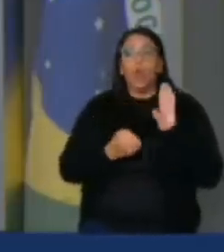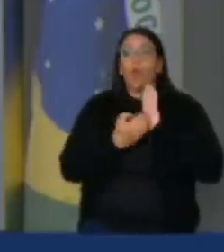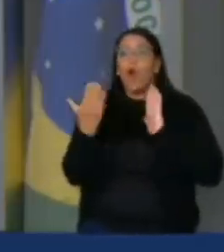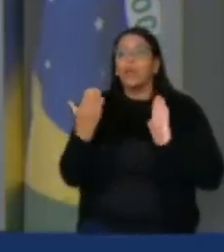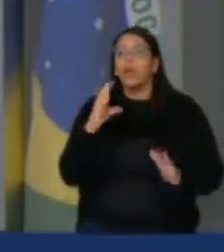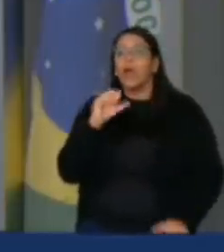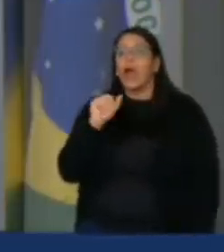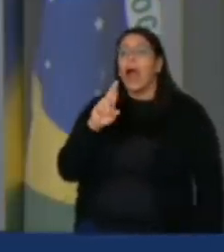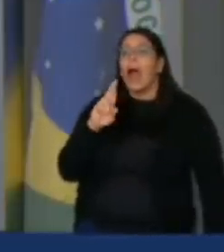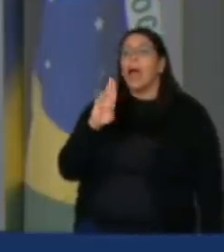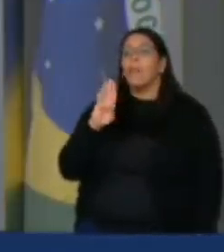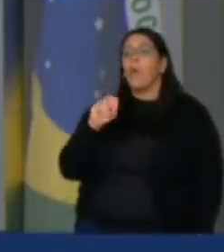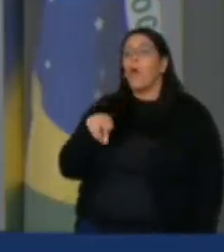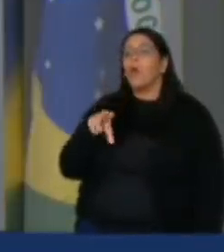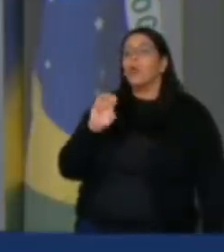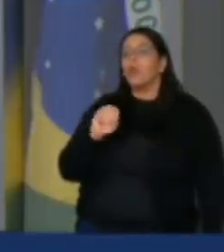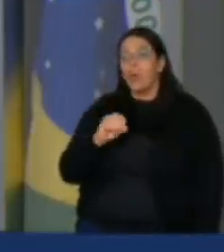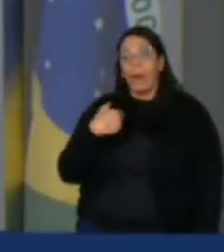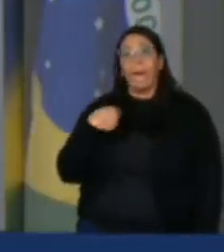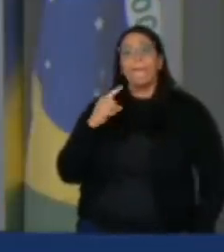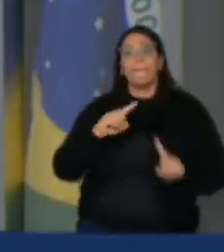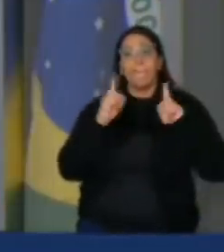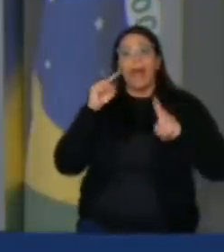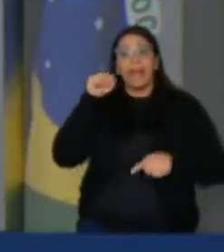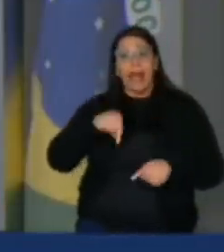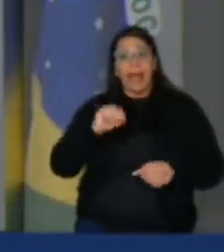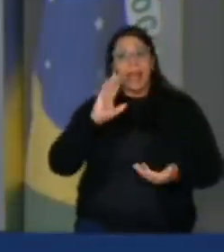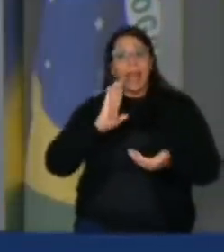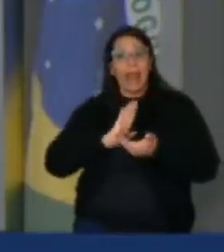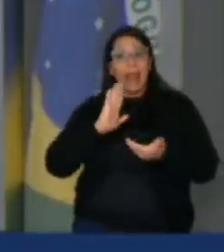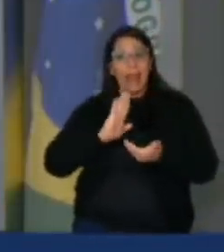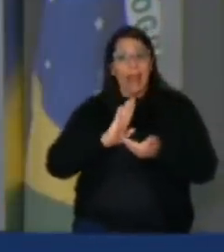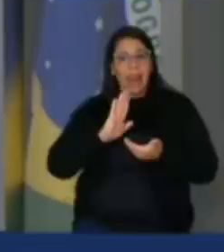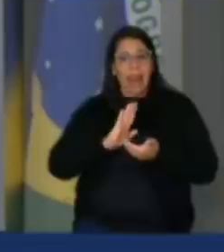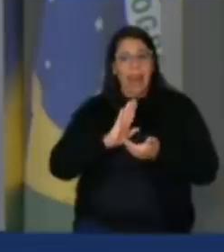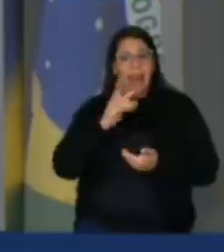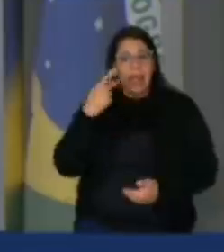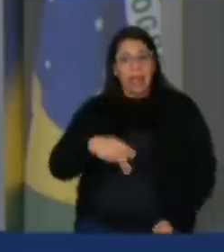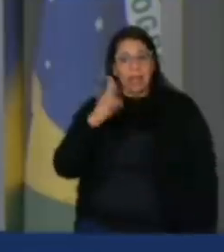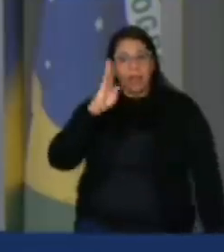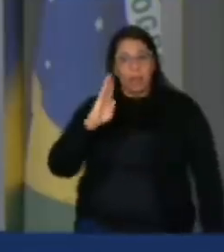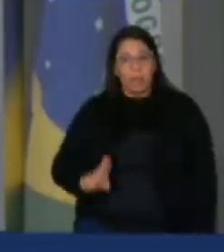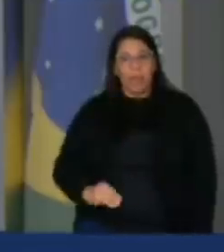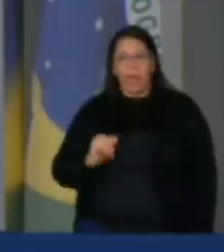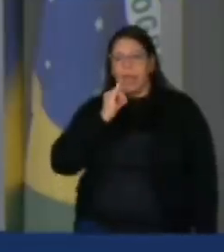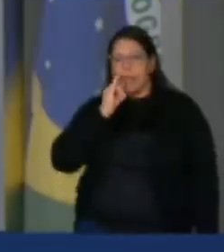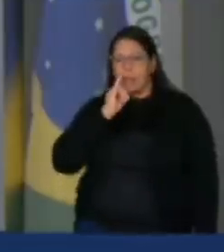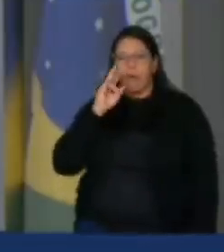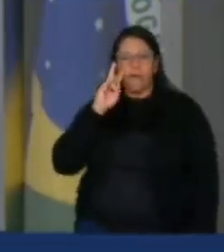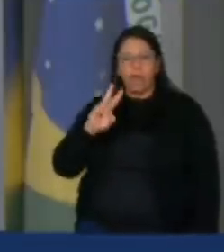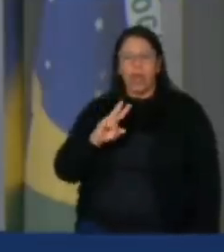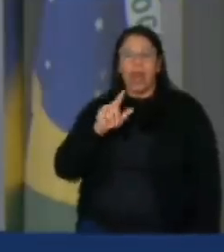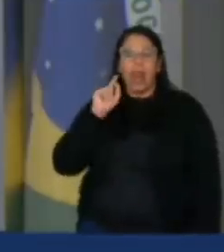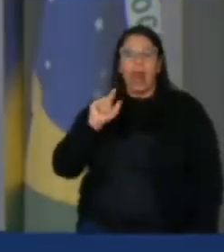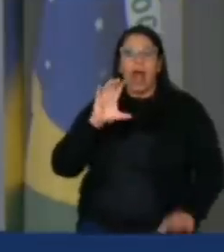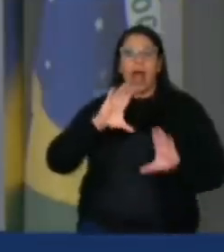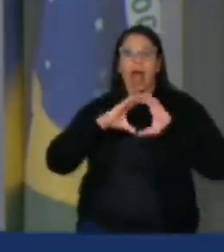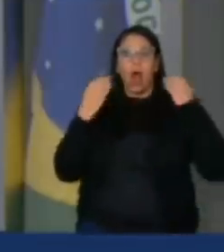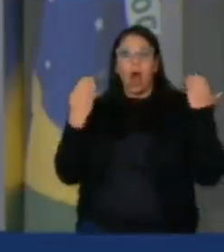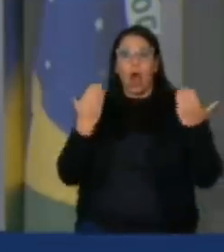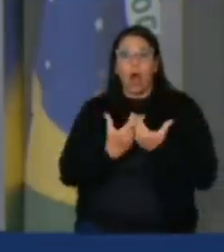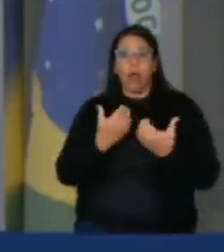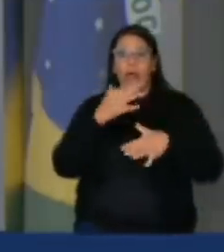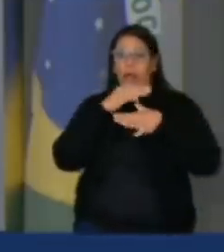Mas é importantíssimo que uma lei dentro do Congresso Nacional, e no momento que a gente está vivendo, da cúpula do clima mundial em Glasgow, a COP26,